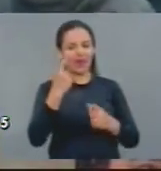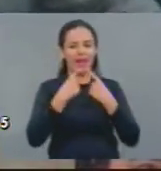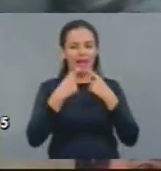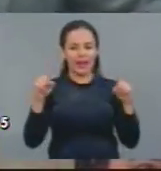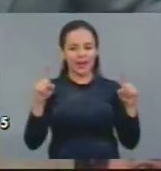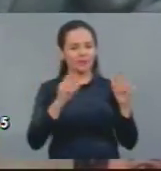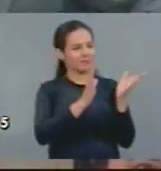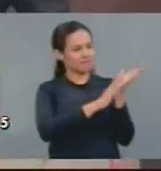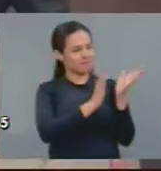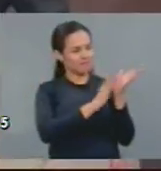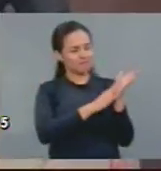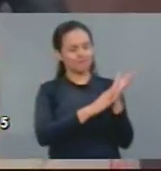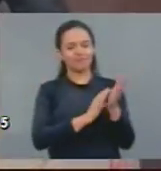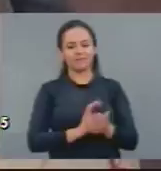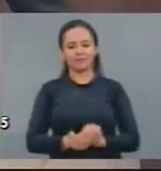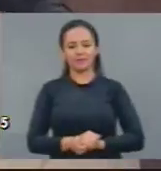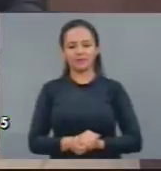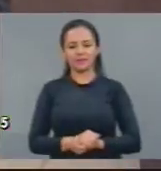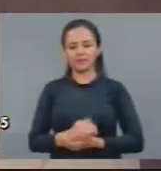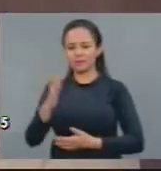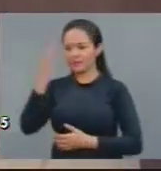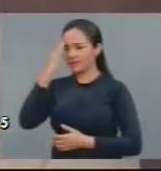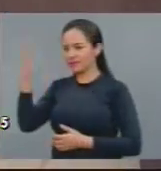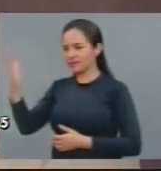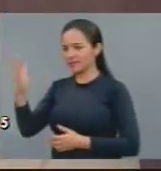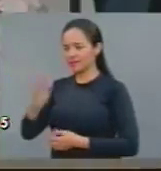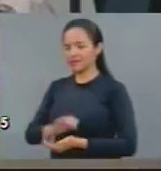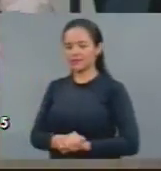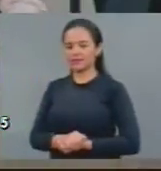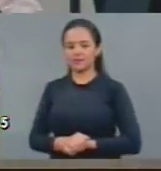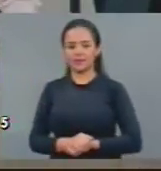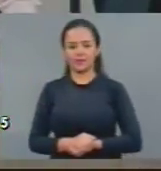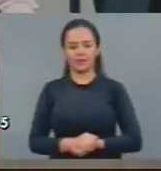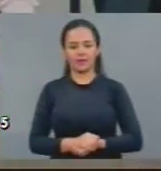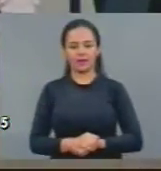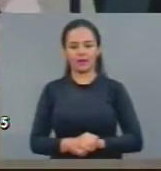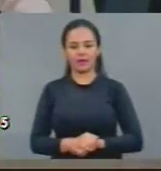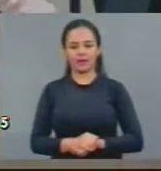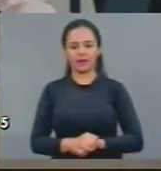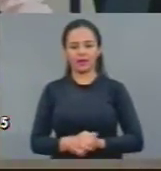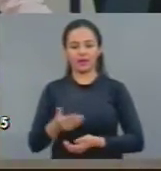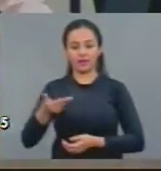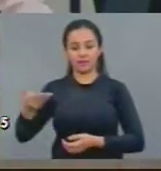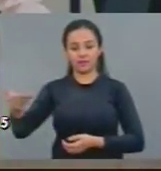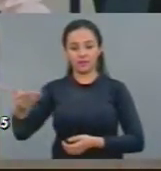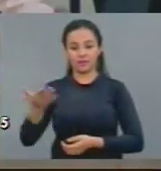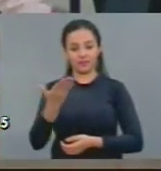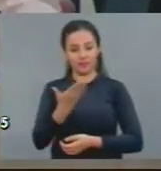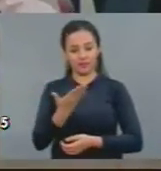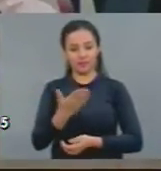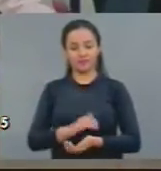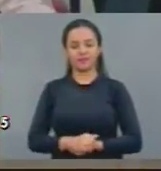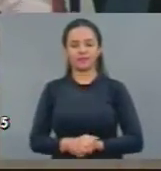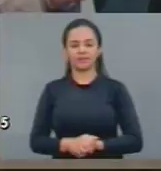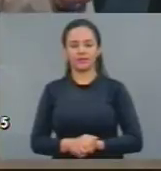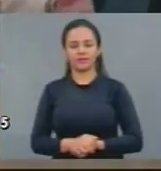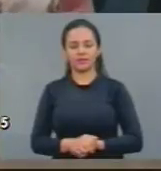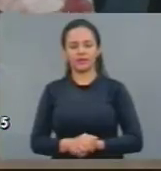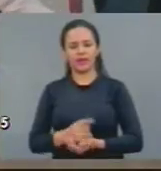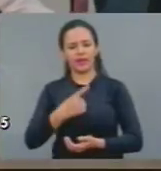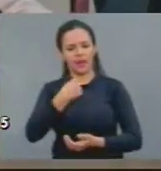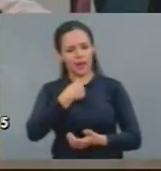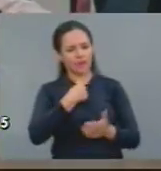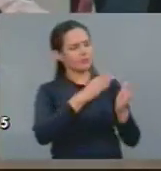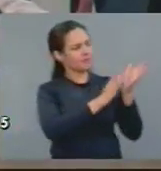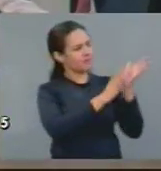Casa. Obrigado, deputado Eli, deputado Mano Duca. Deputado Roseno, eu admiro a Exª porque está sempre preocupado